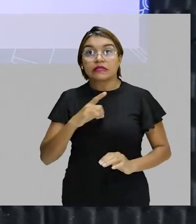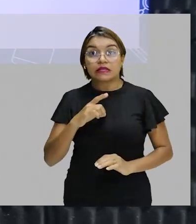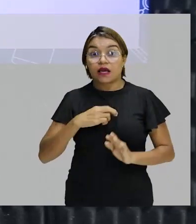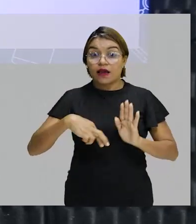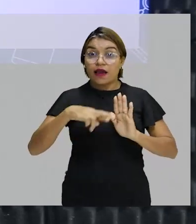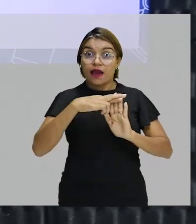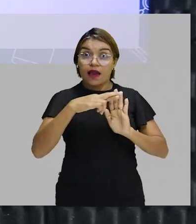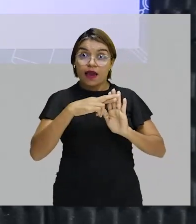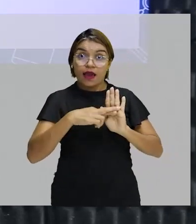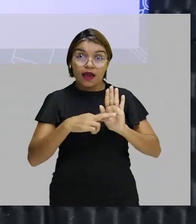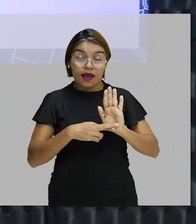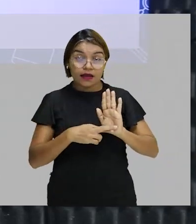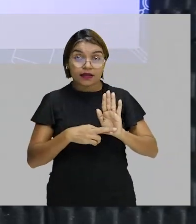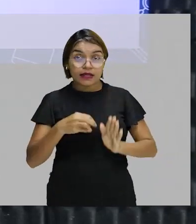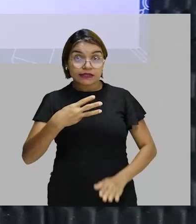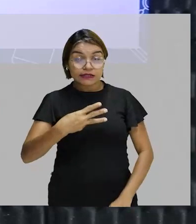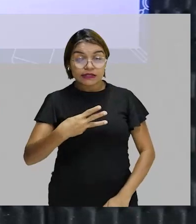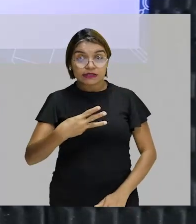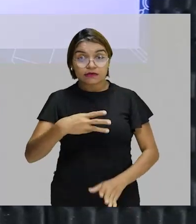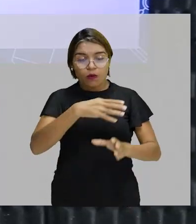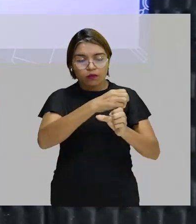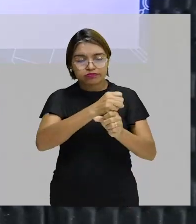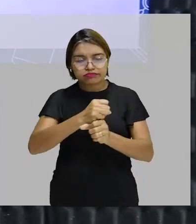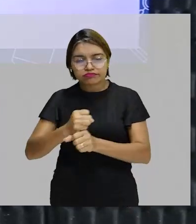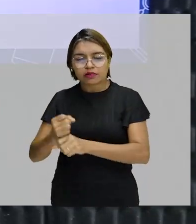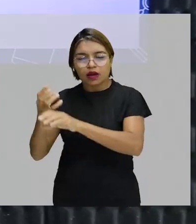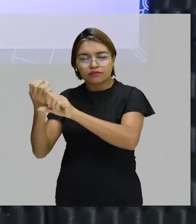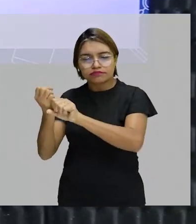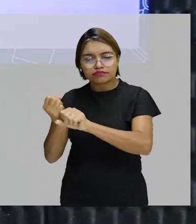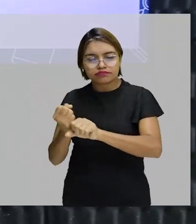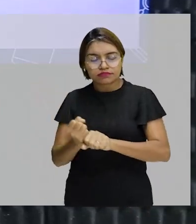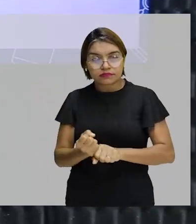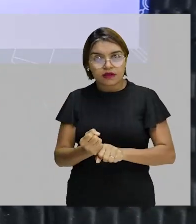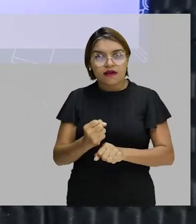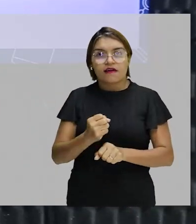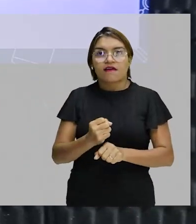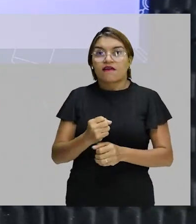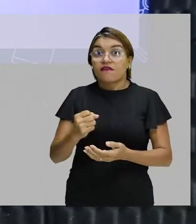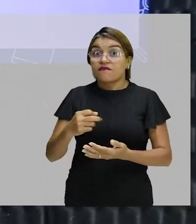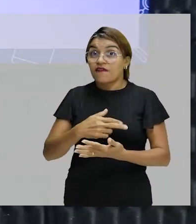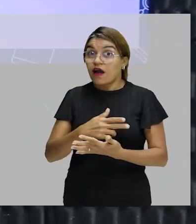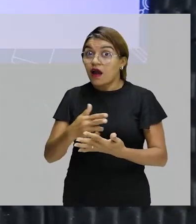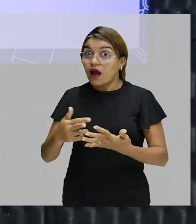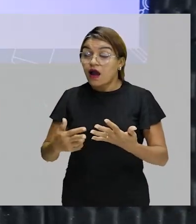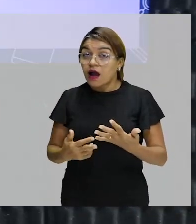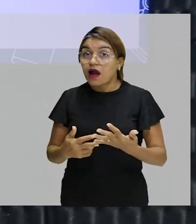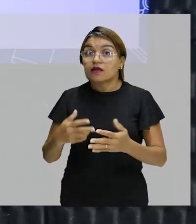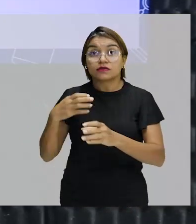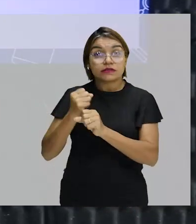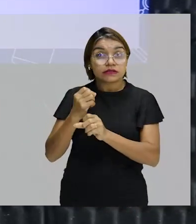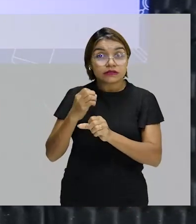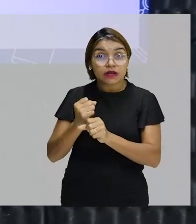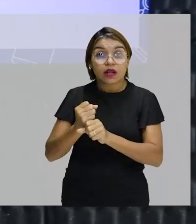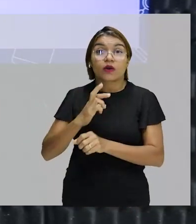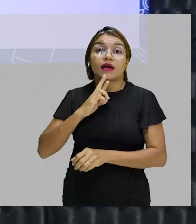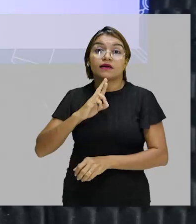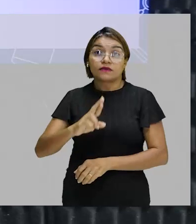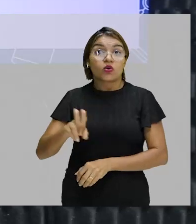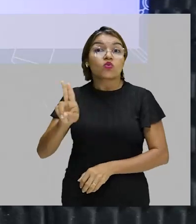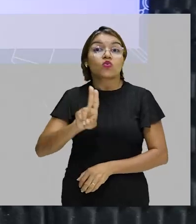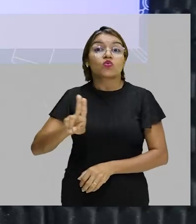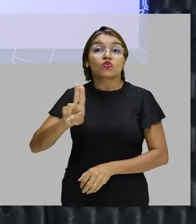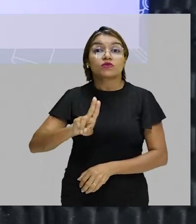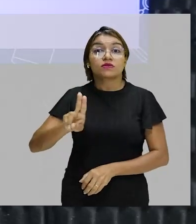regra de 3. E muitos dos cálculos serão resolvidos por meio da regra de